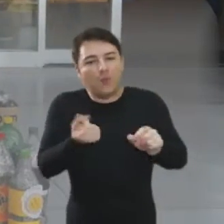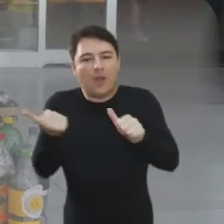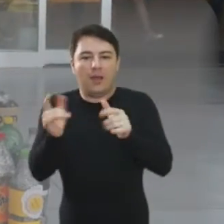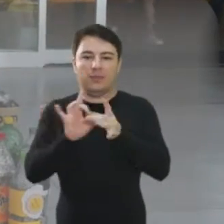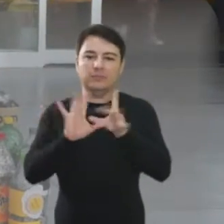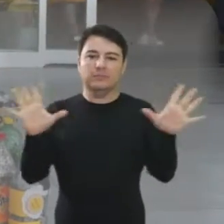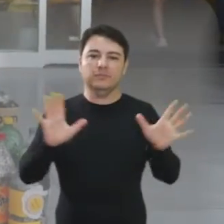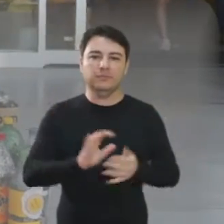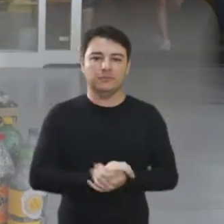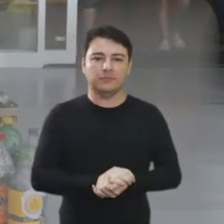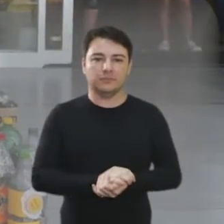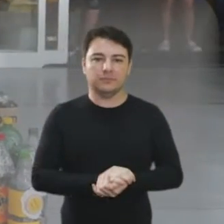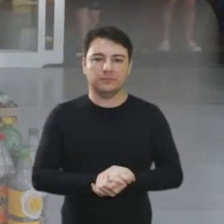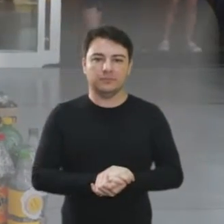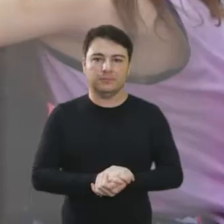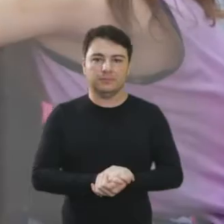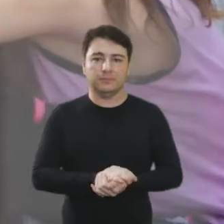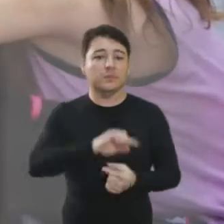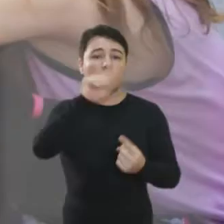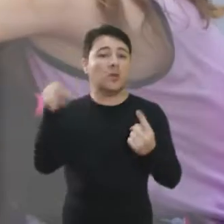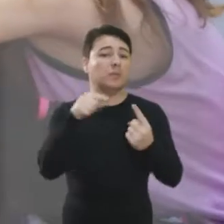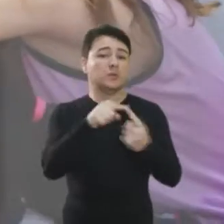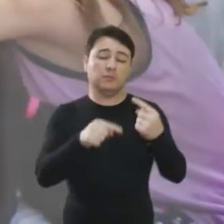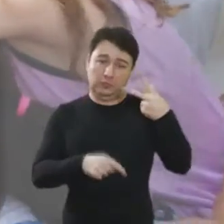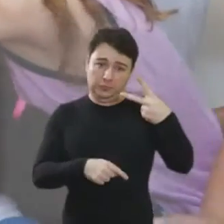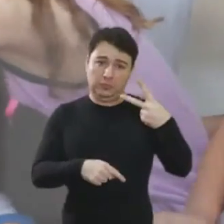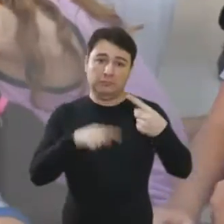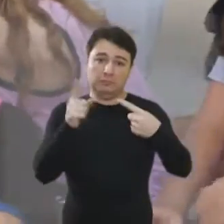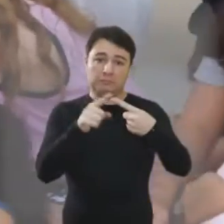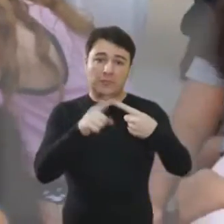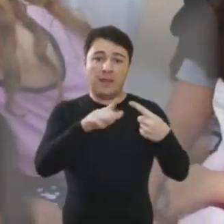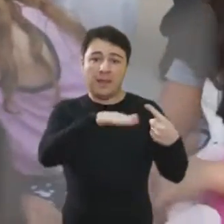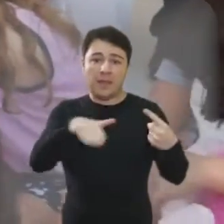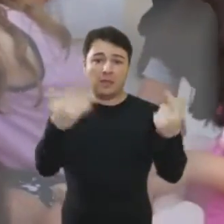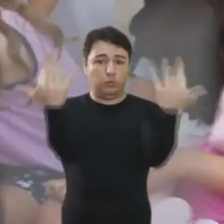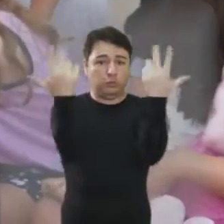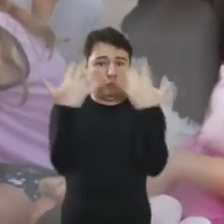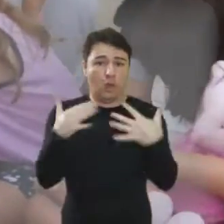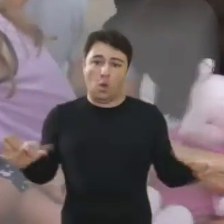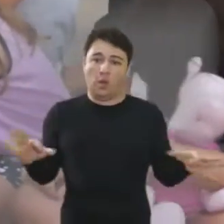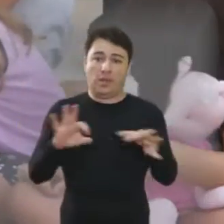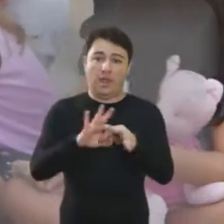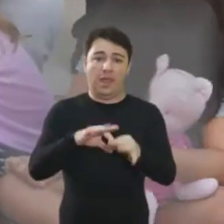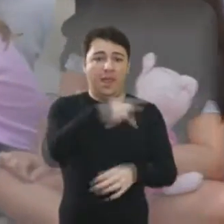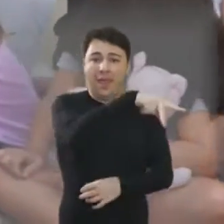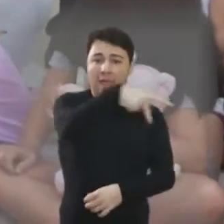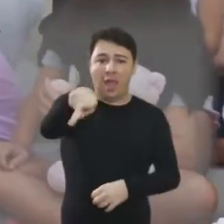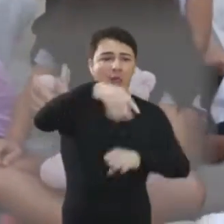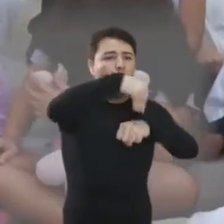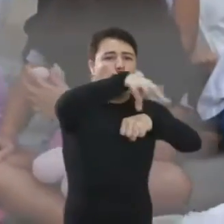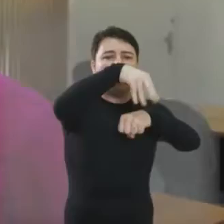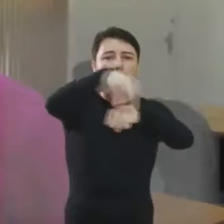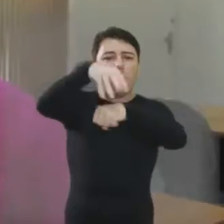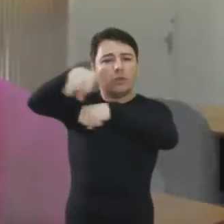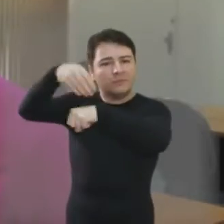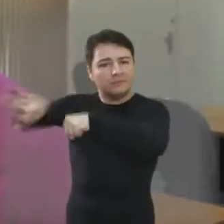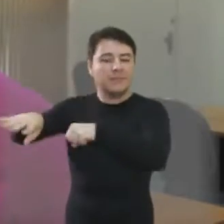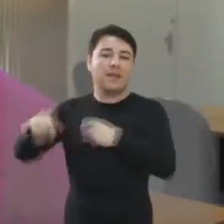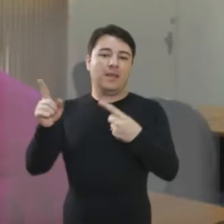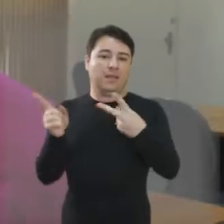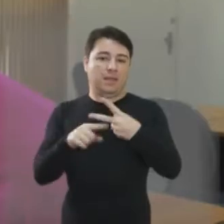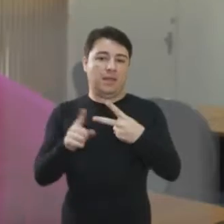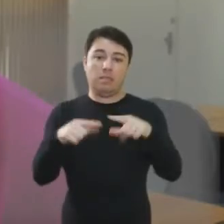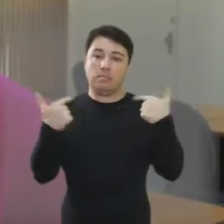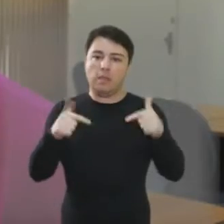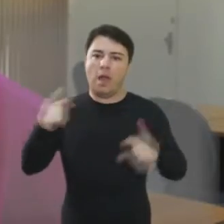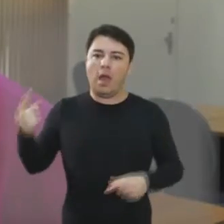públicas e privadas participantes. O objetivo é a gente ampliar a campanha com as crianças, né? Que são os grandes divulgadores e também